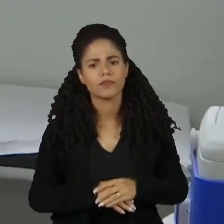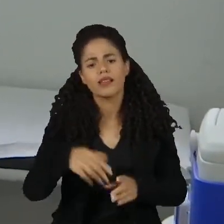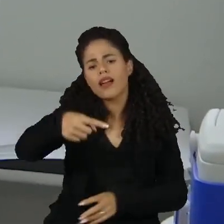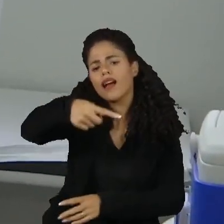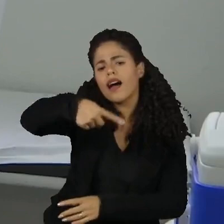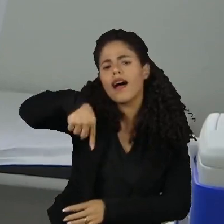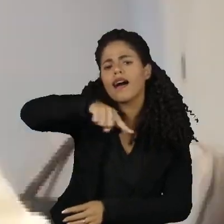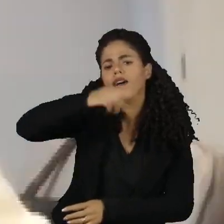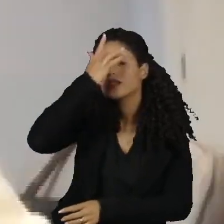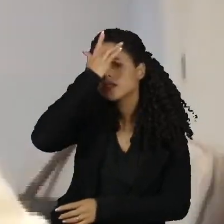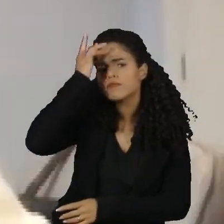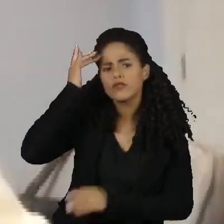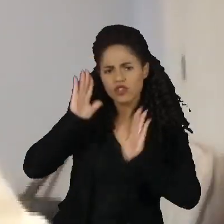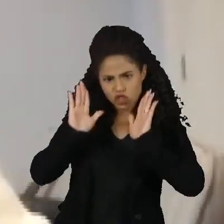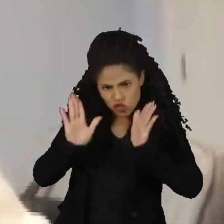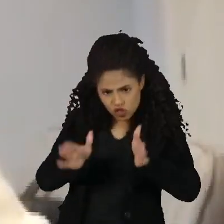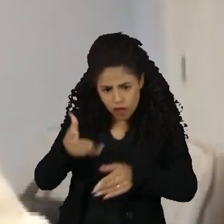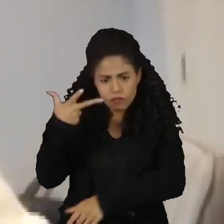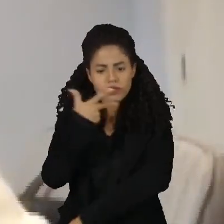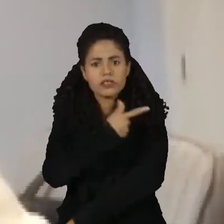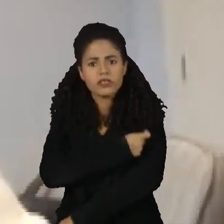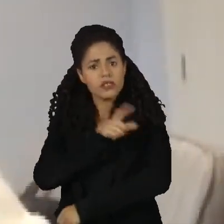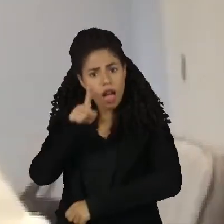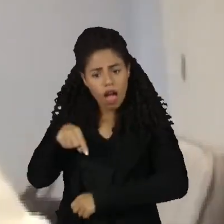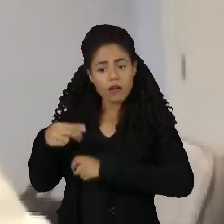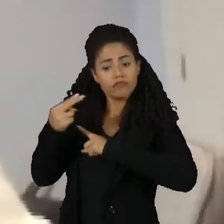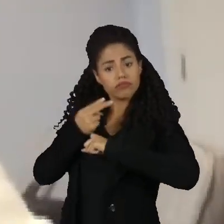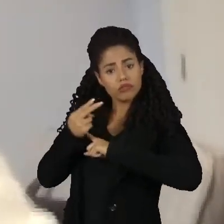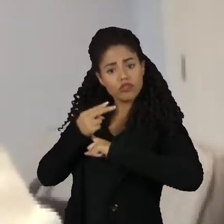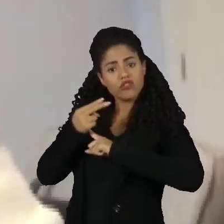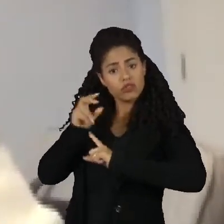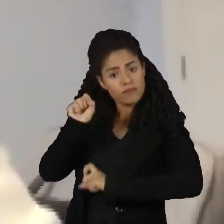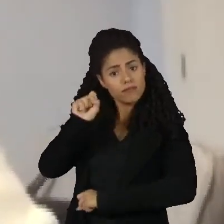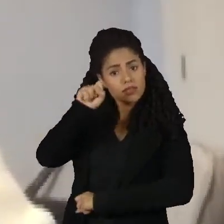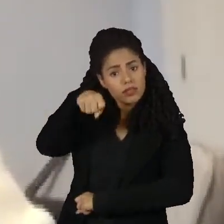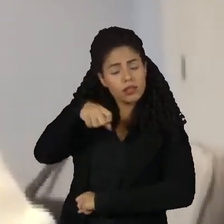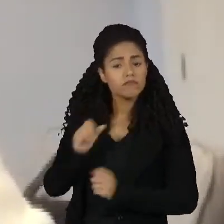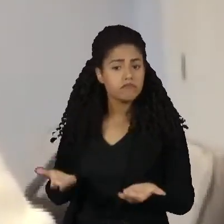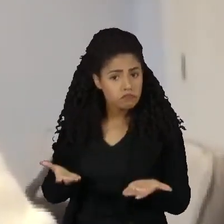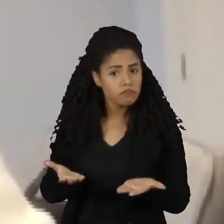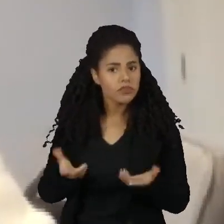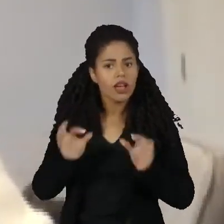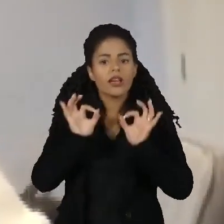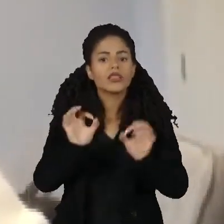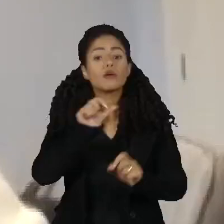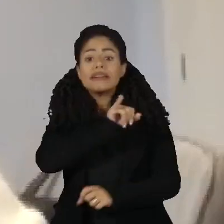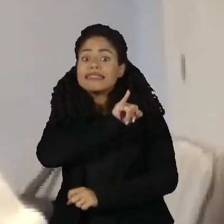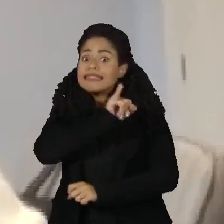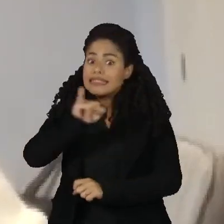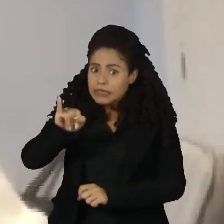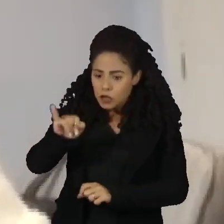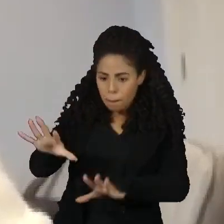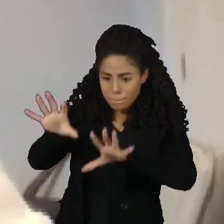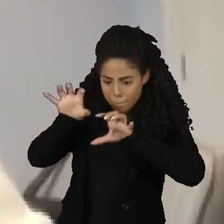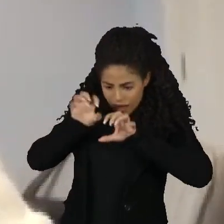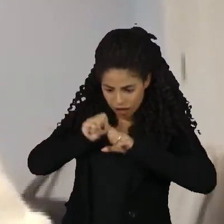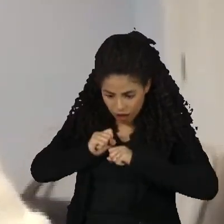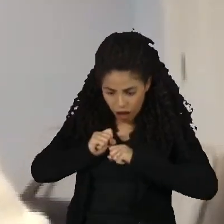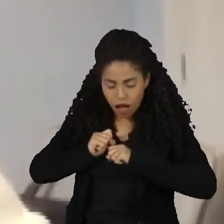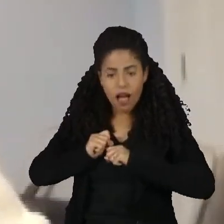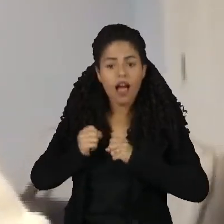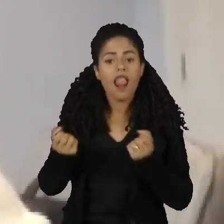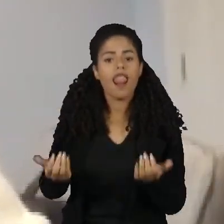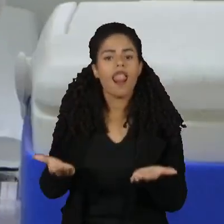vacinadas, elas são protegidas e vêm de uma maneira, infelizmente, se pegar a covid, de uma